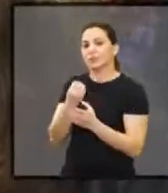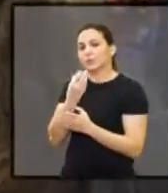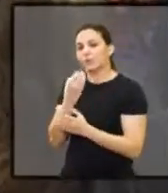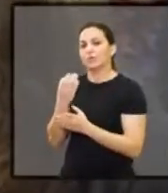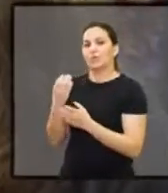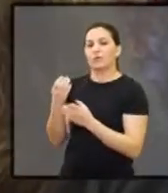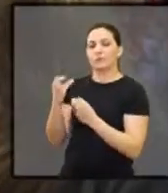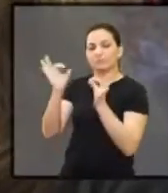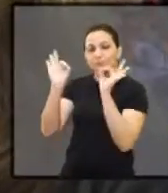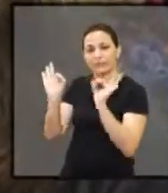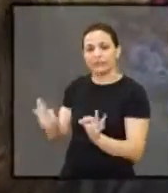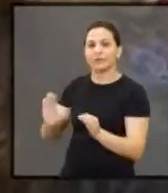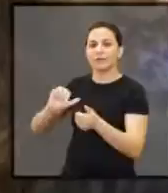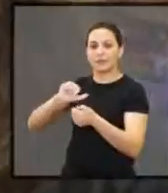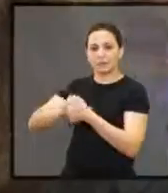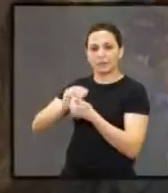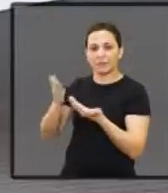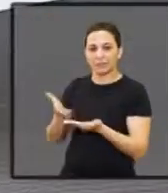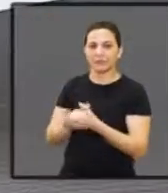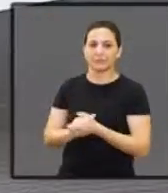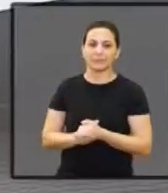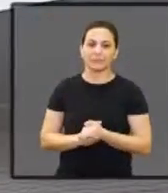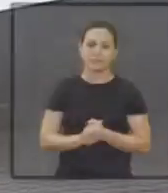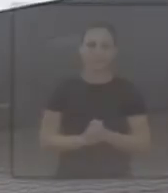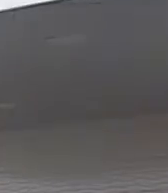foi perfeita para o Dudu.